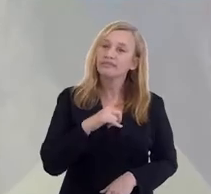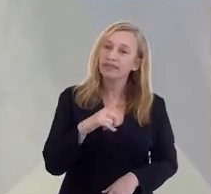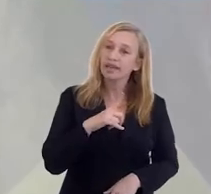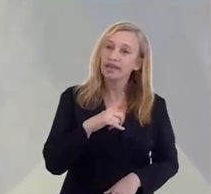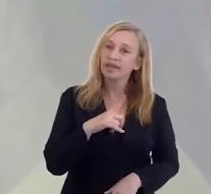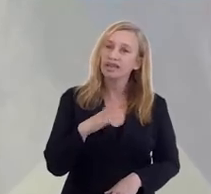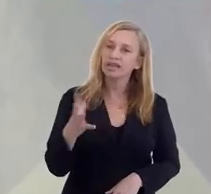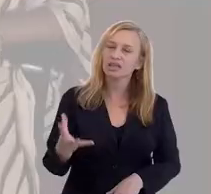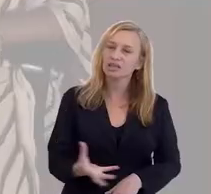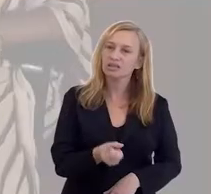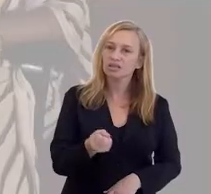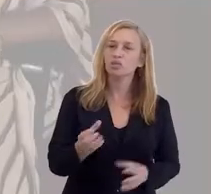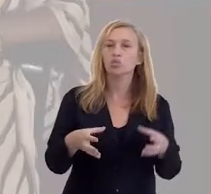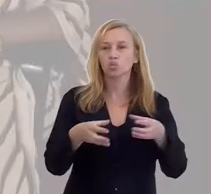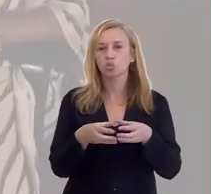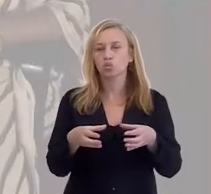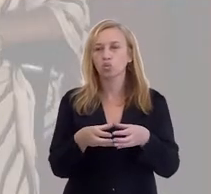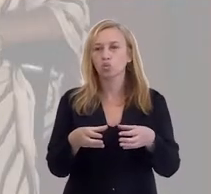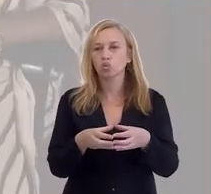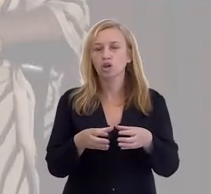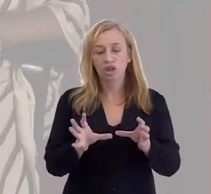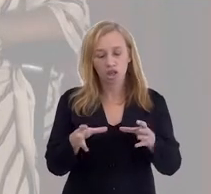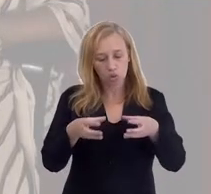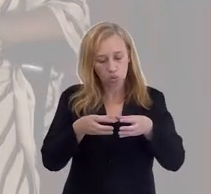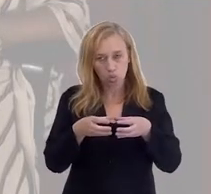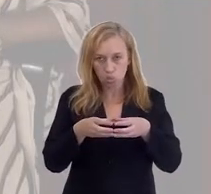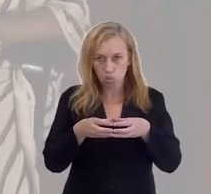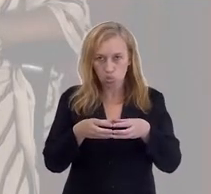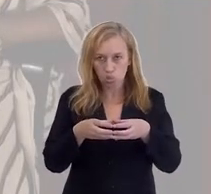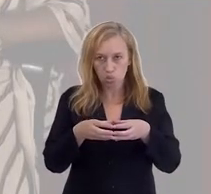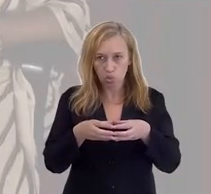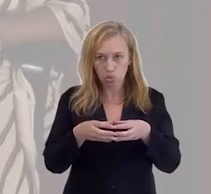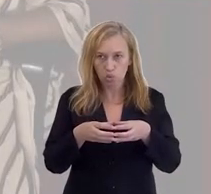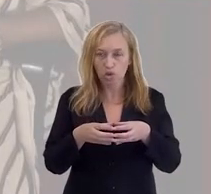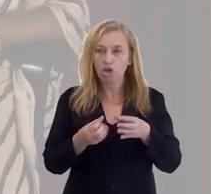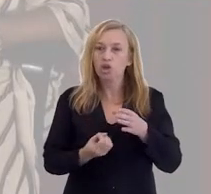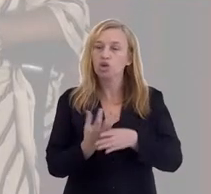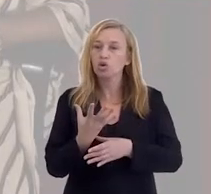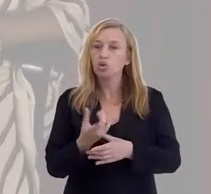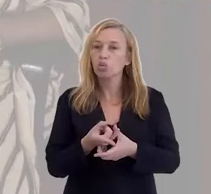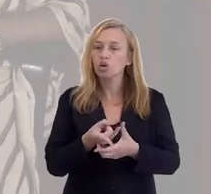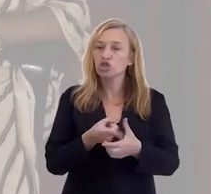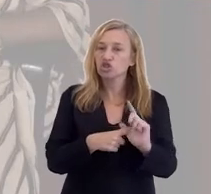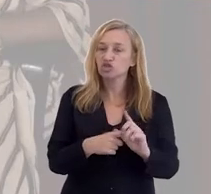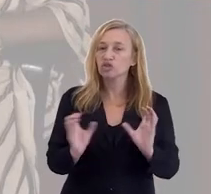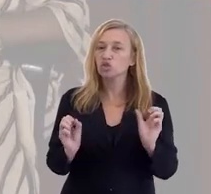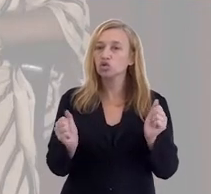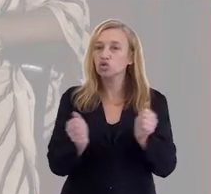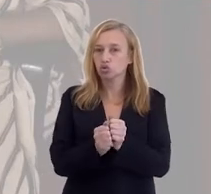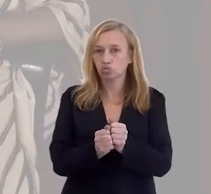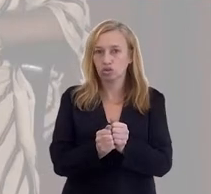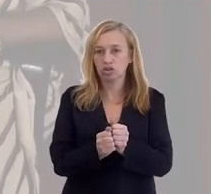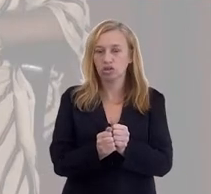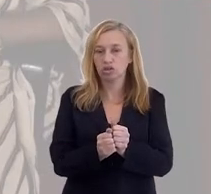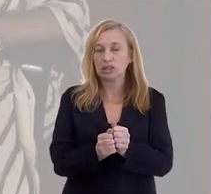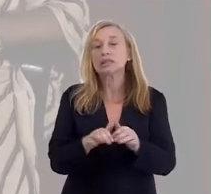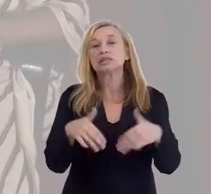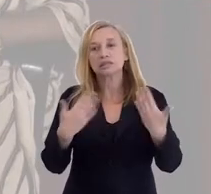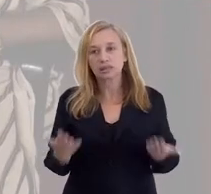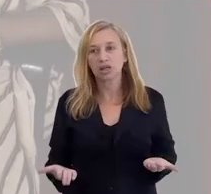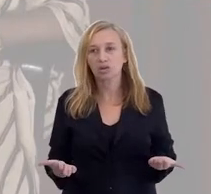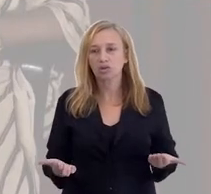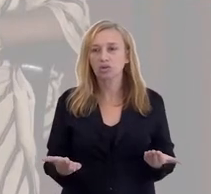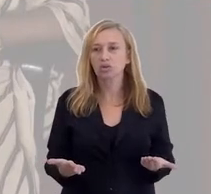temos que ir. E há resgates que são coletivos porque aquela coletividade criou uma